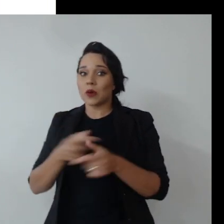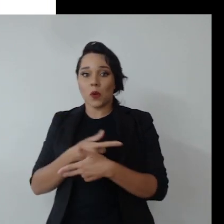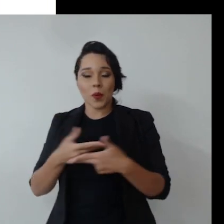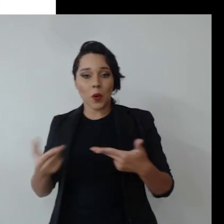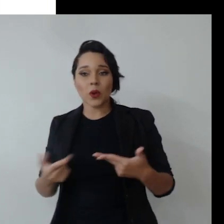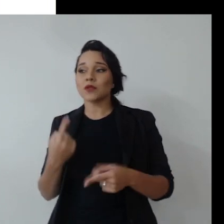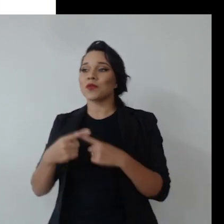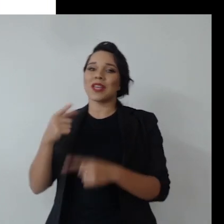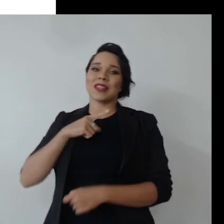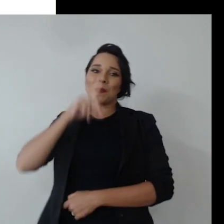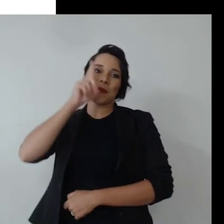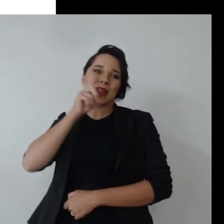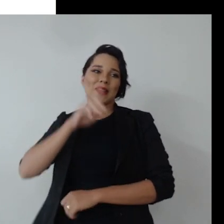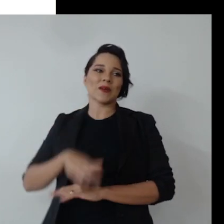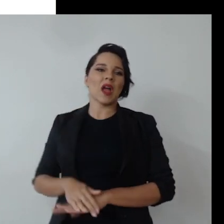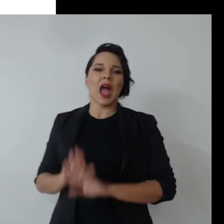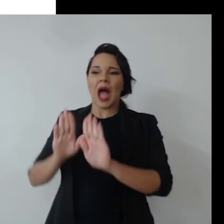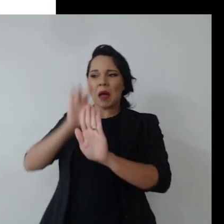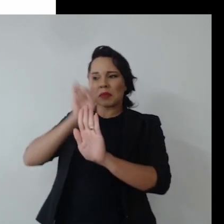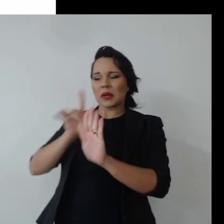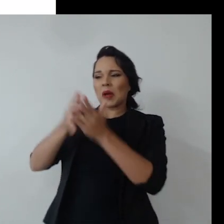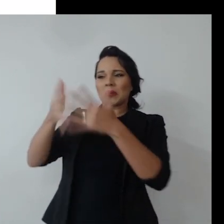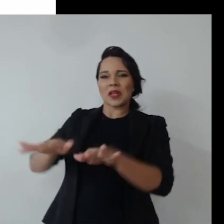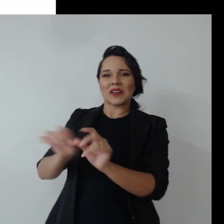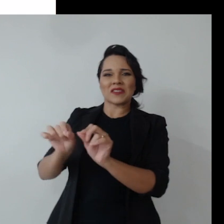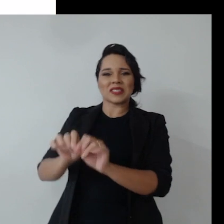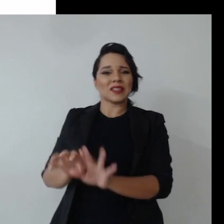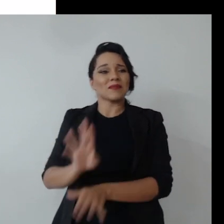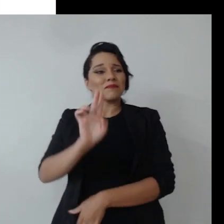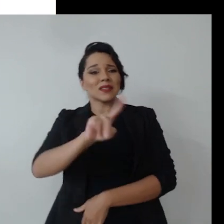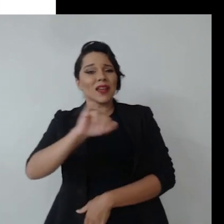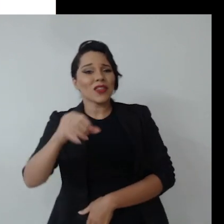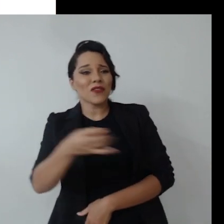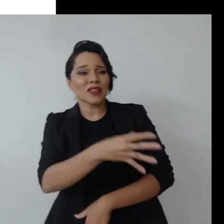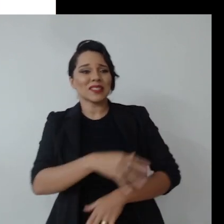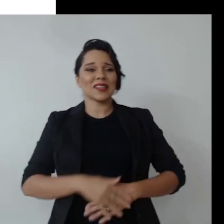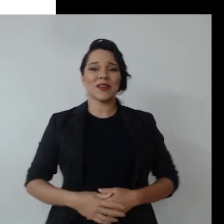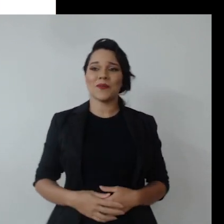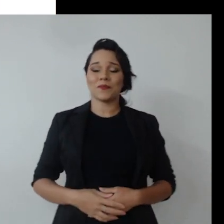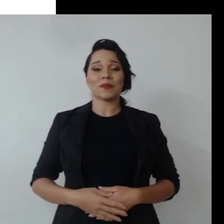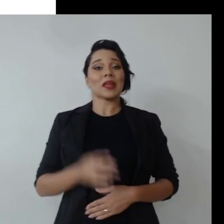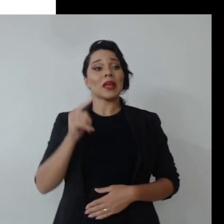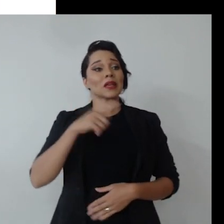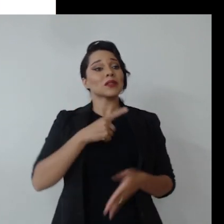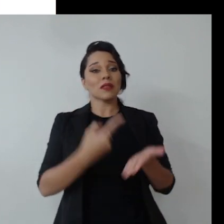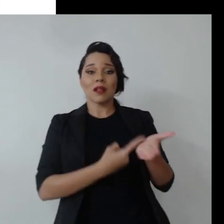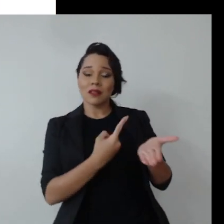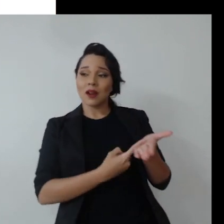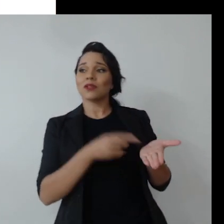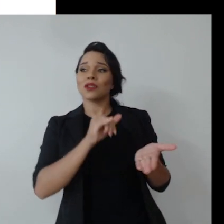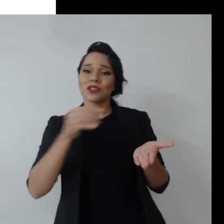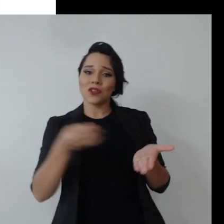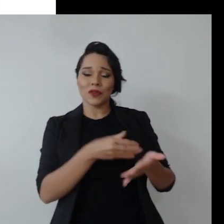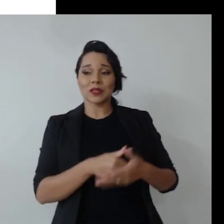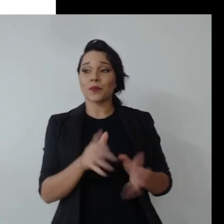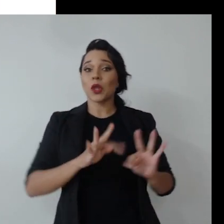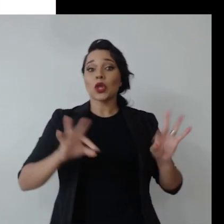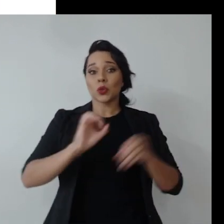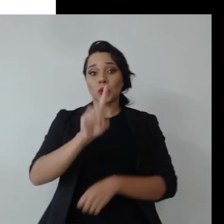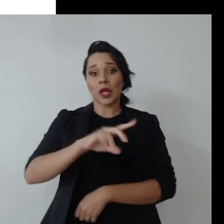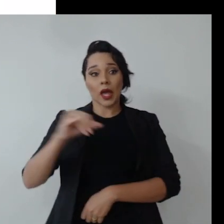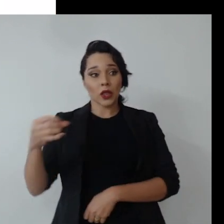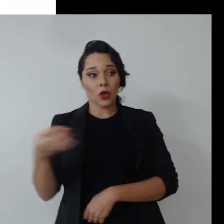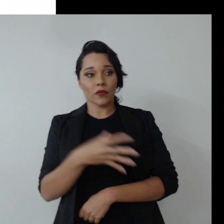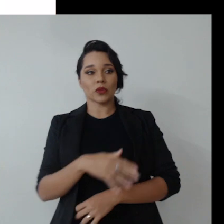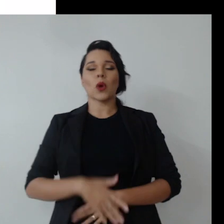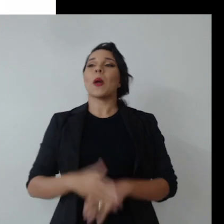fazer alguma coisa porque tem um risco. Ah, não, isso aí tem risco que vou fazer. Calma, é uma inovação e geralmente isso está na literatura de inovação. Tudo que